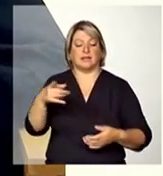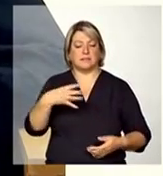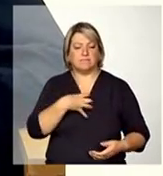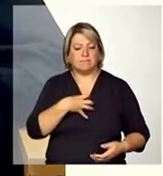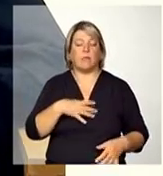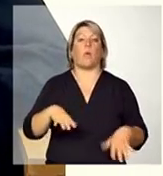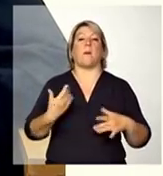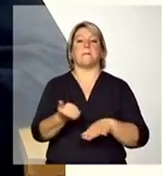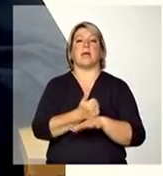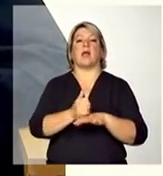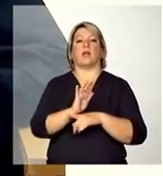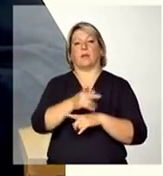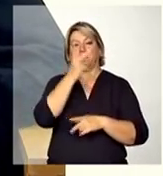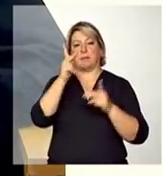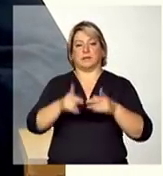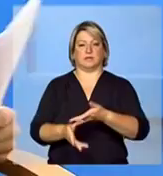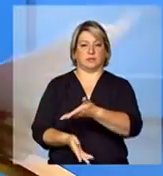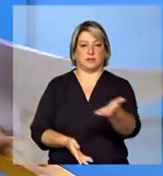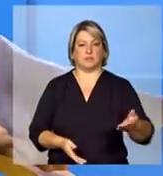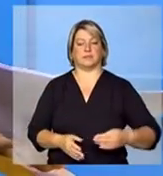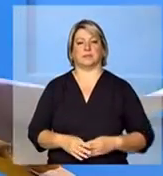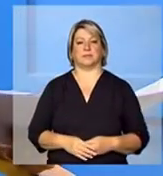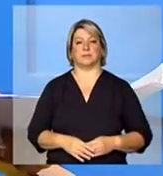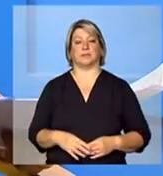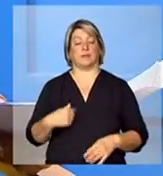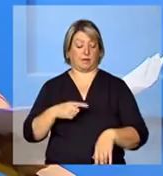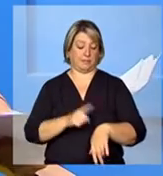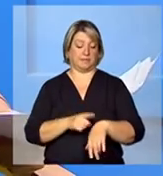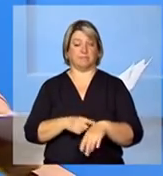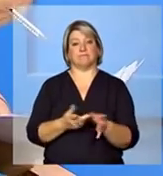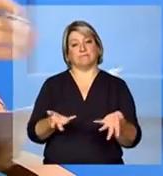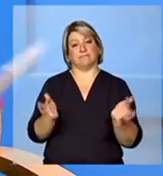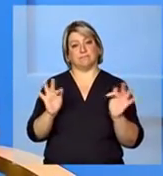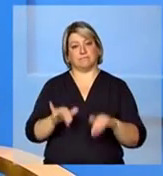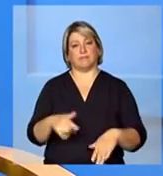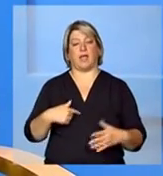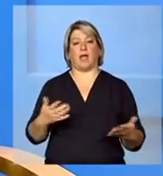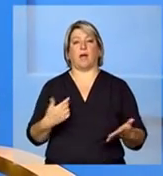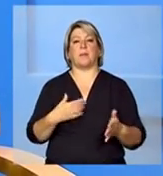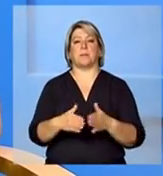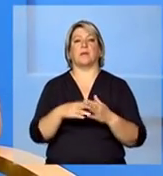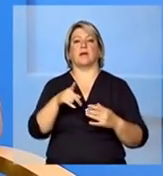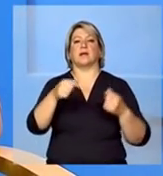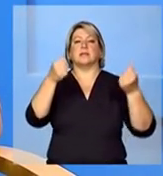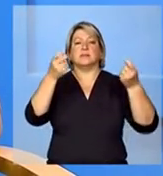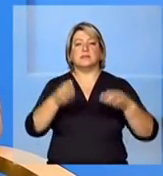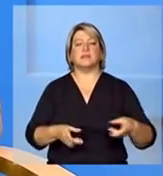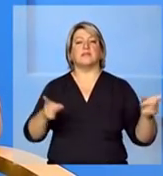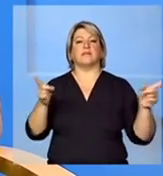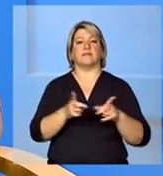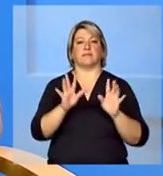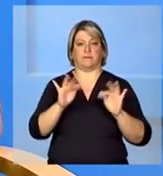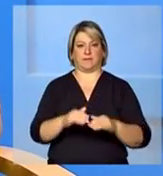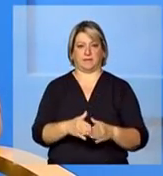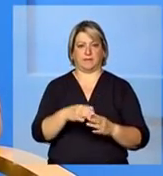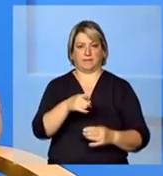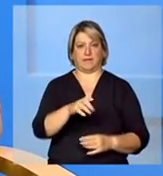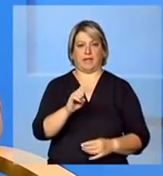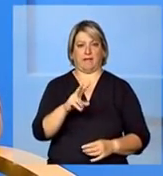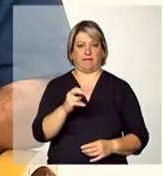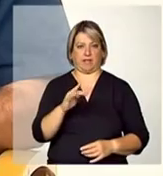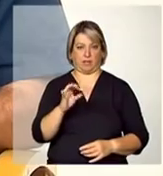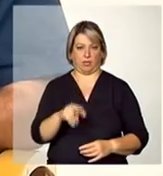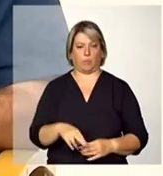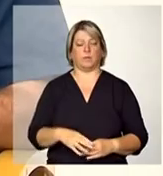opção para essas pessoas perfeito Everton nosso tempo está chegando ao fim eu queria que você fizesse aí as suas considerações finais então acho que a gente